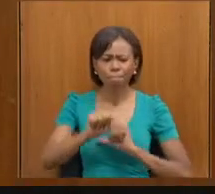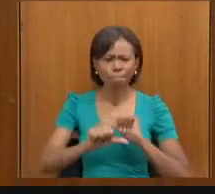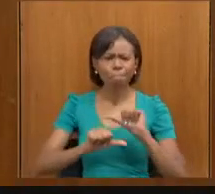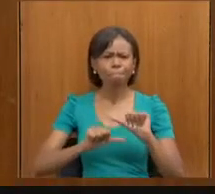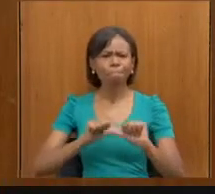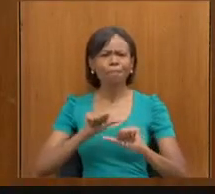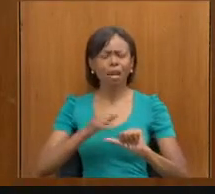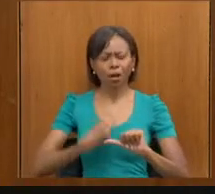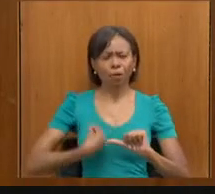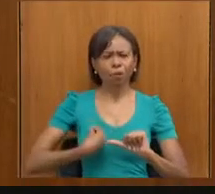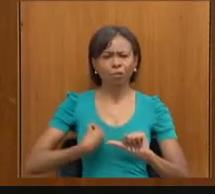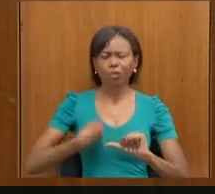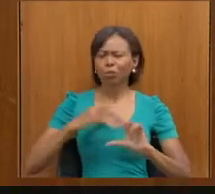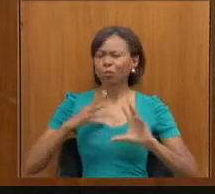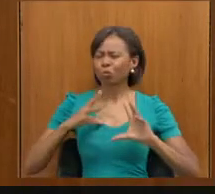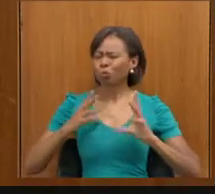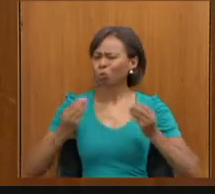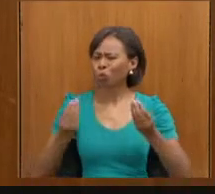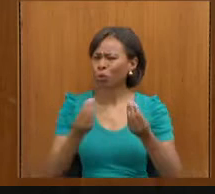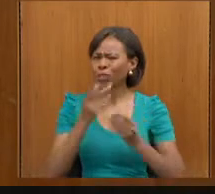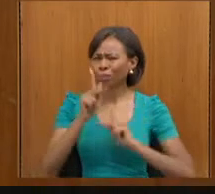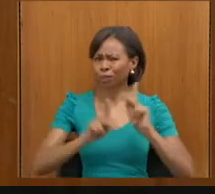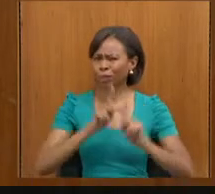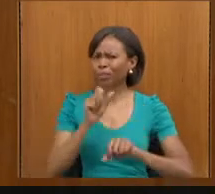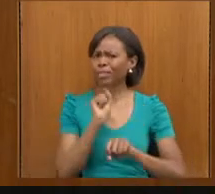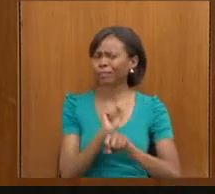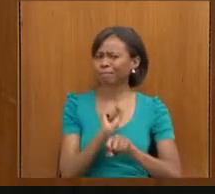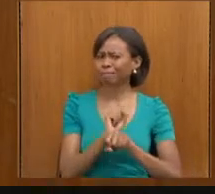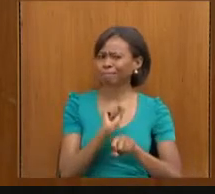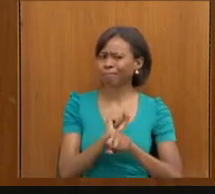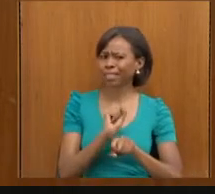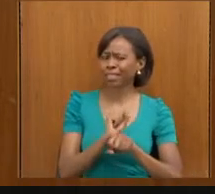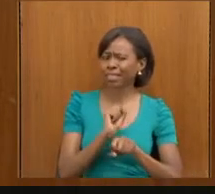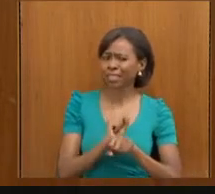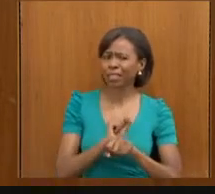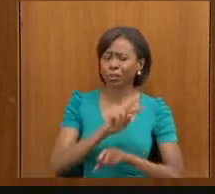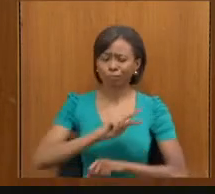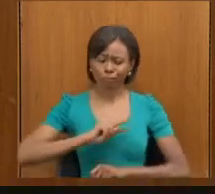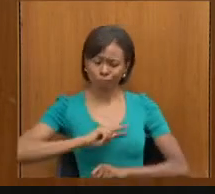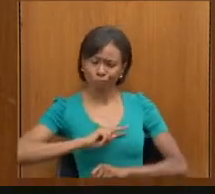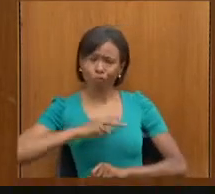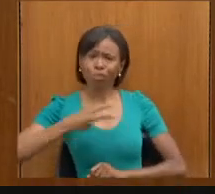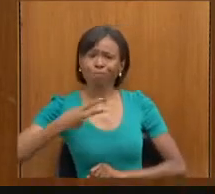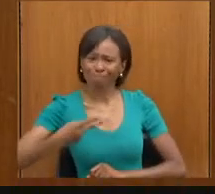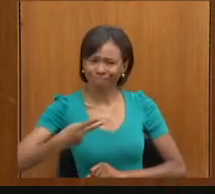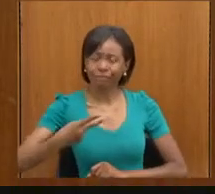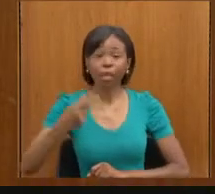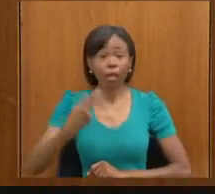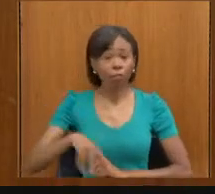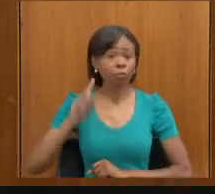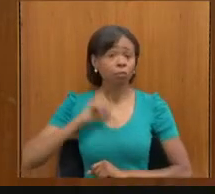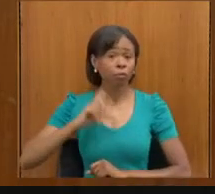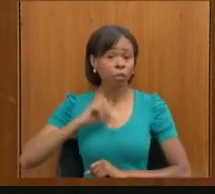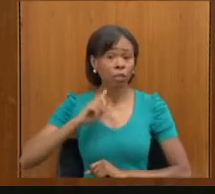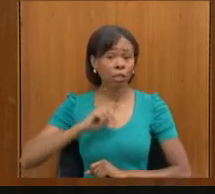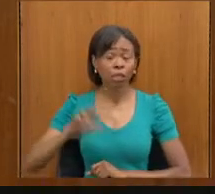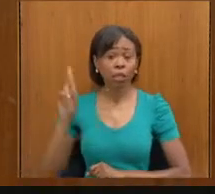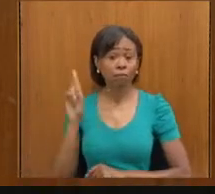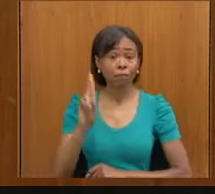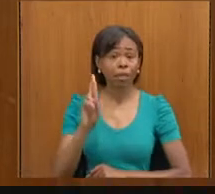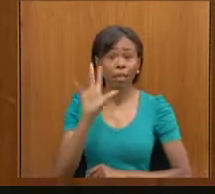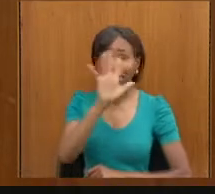fila, que estão esperando por um transplante. E Minas Gerais tem sido uma grande referência nacional na